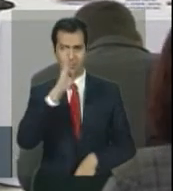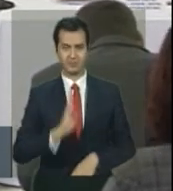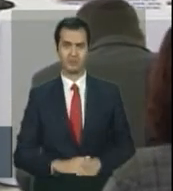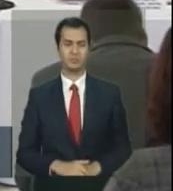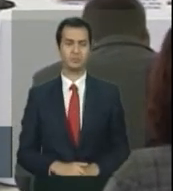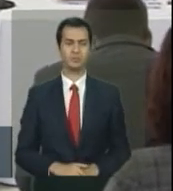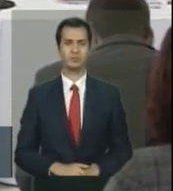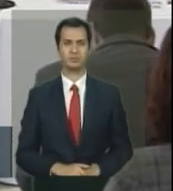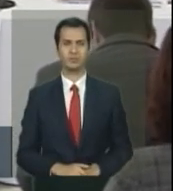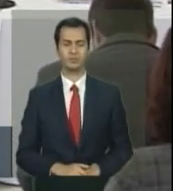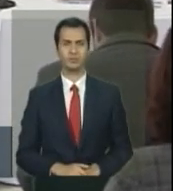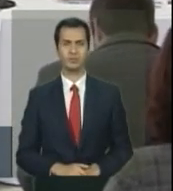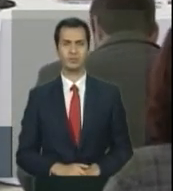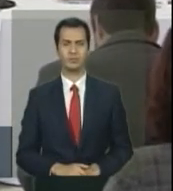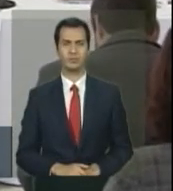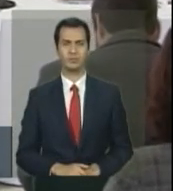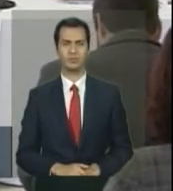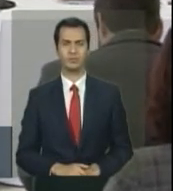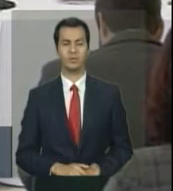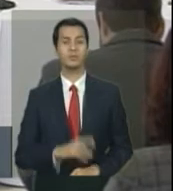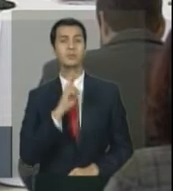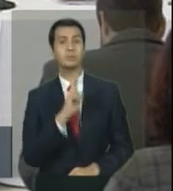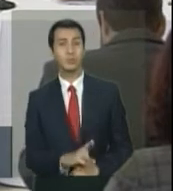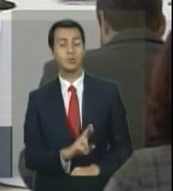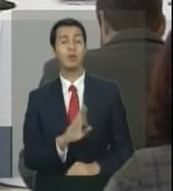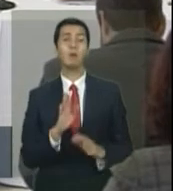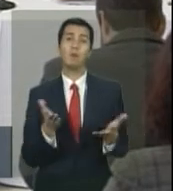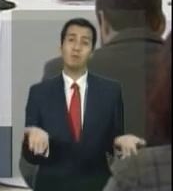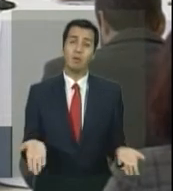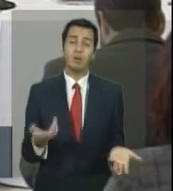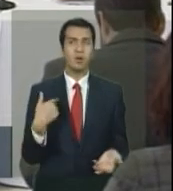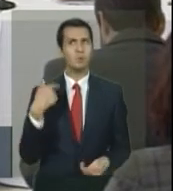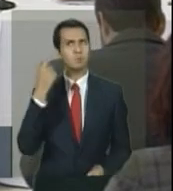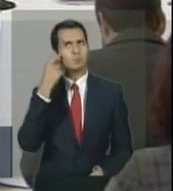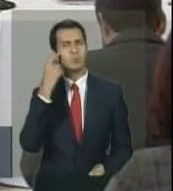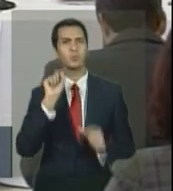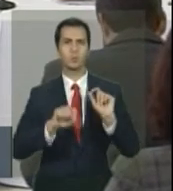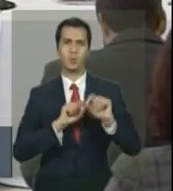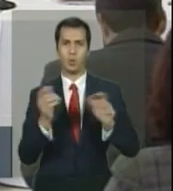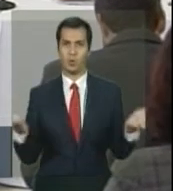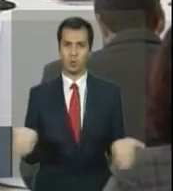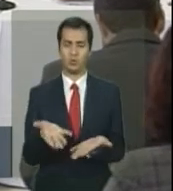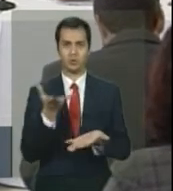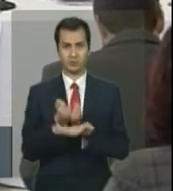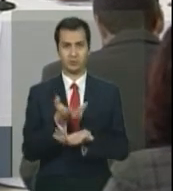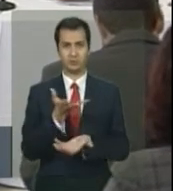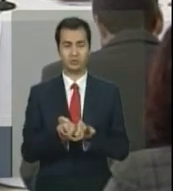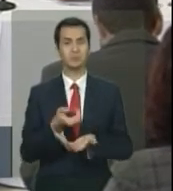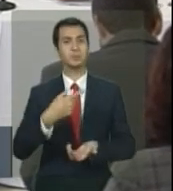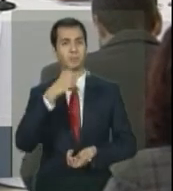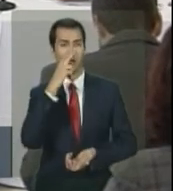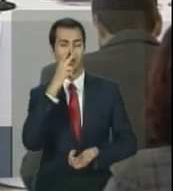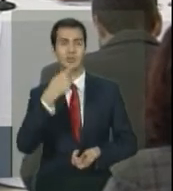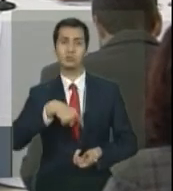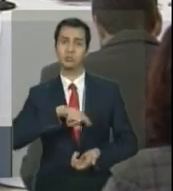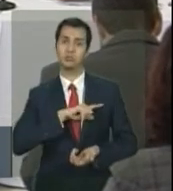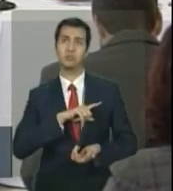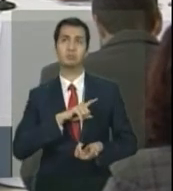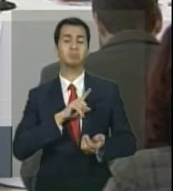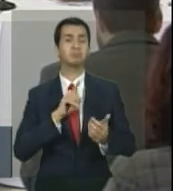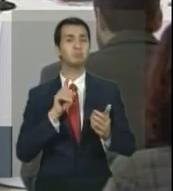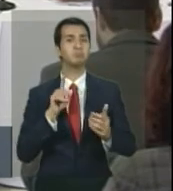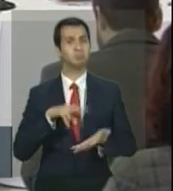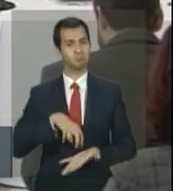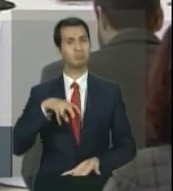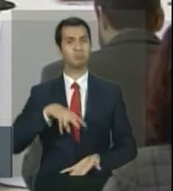eu acho que os dados de hoje nos deixam mais animados ainda. De fato, como eu disse,